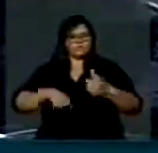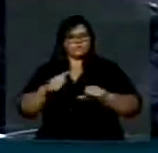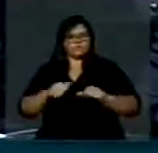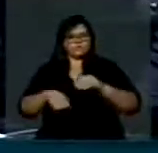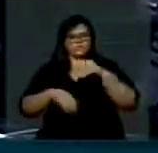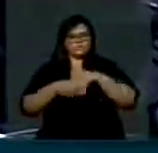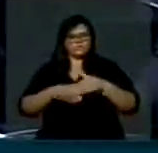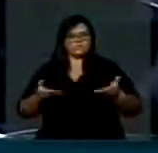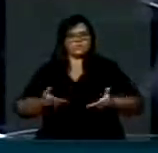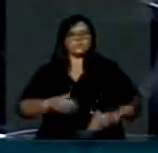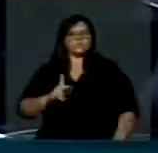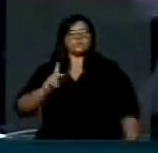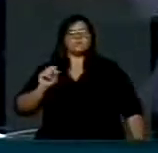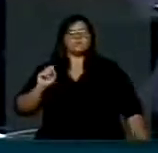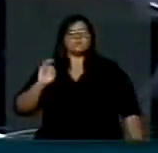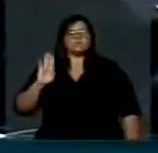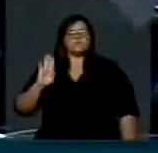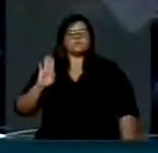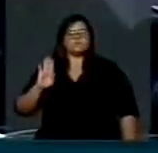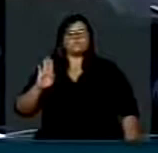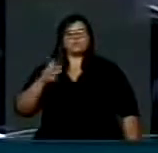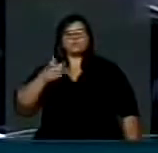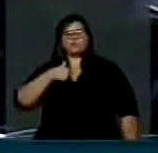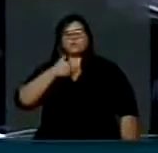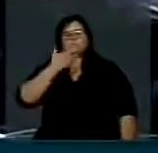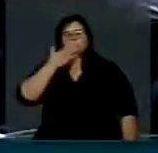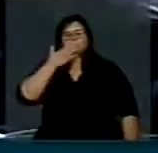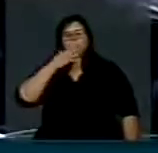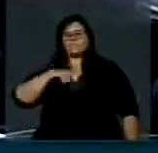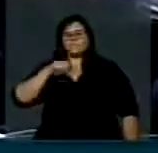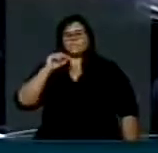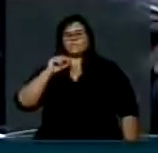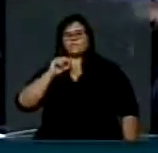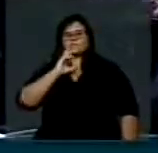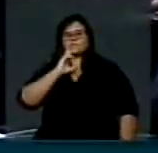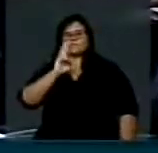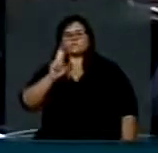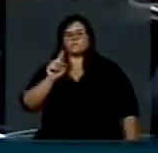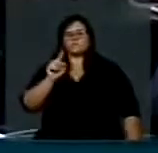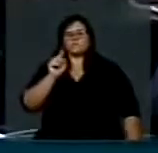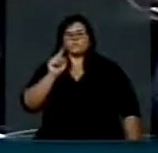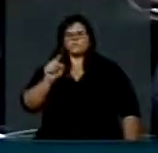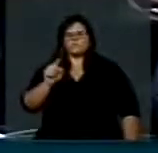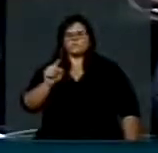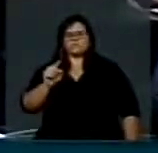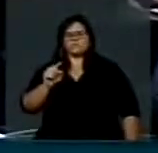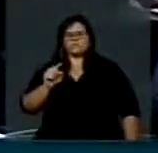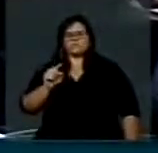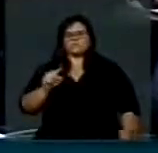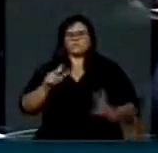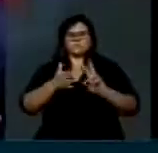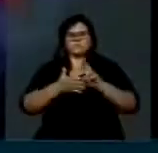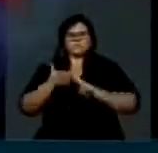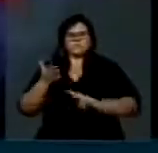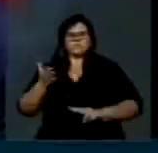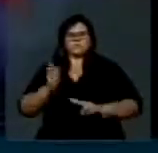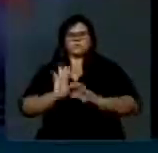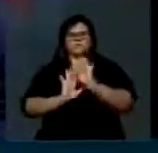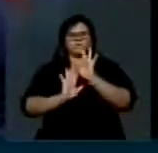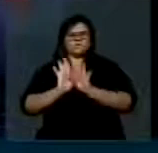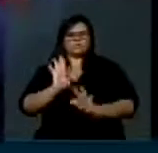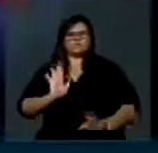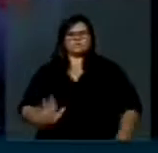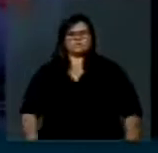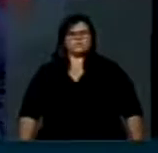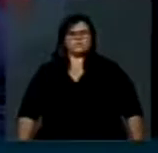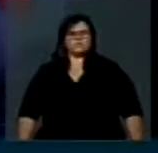Como voto, PSB? Eu preferiria lhe responder, para ser mais honesto, lendo o texto. Porque